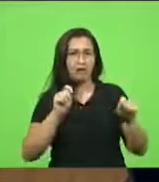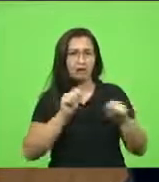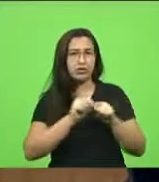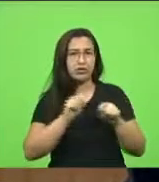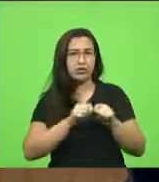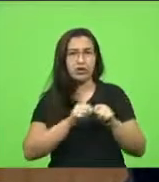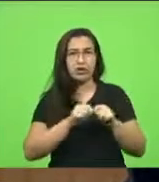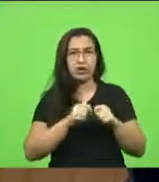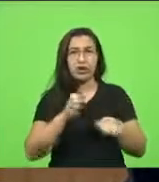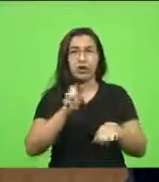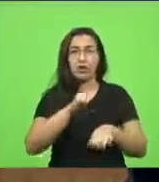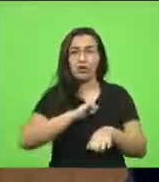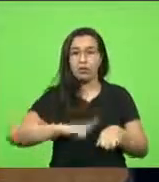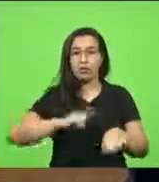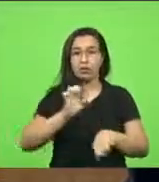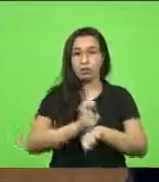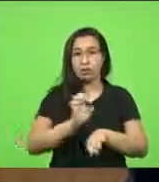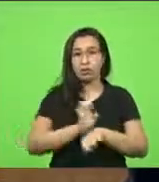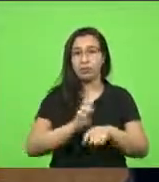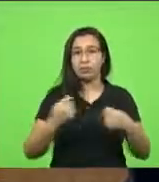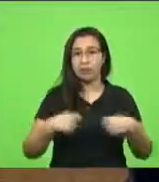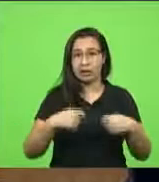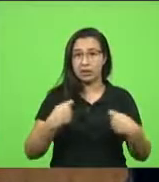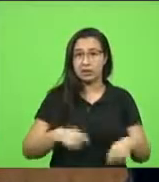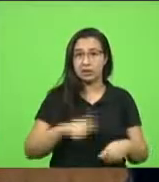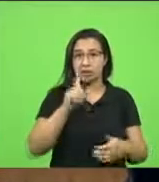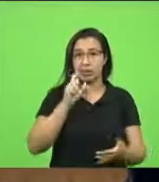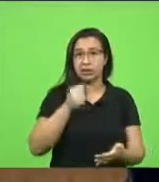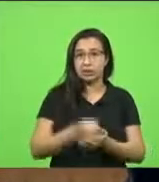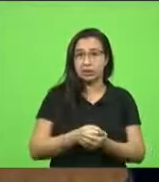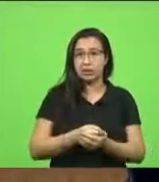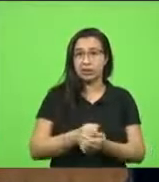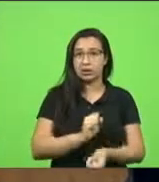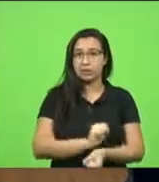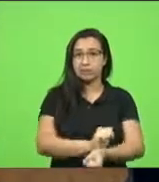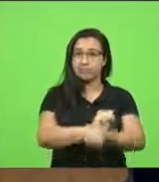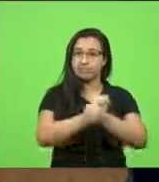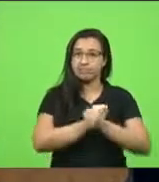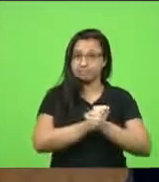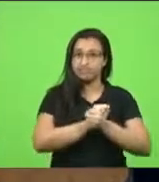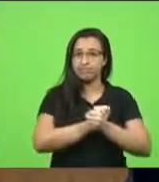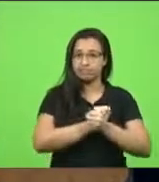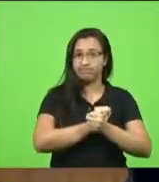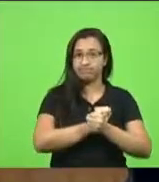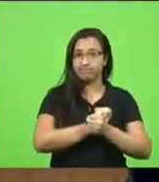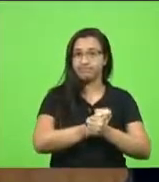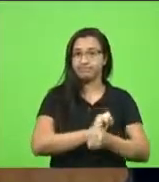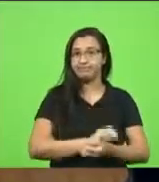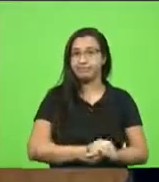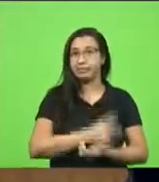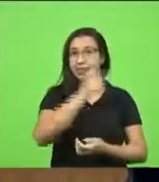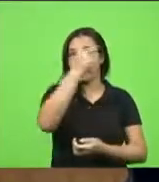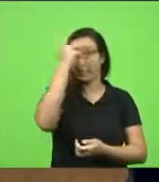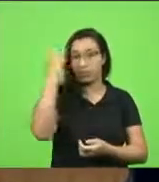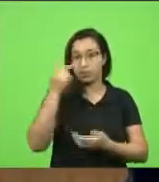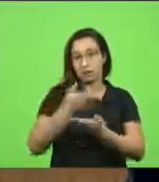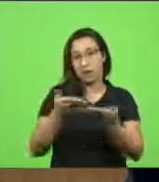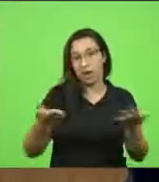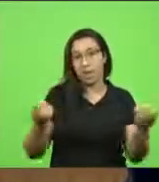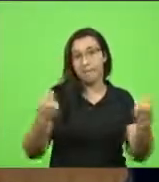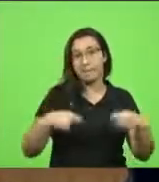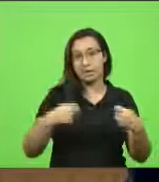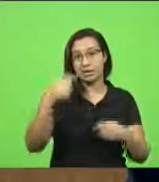Estado tem que tomar uma atitude mais dura e dizer, tem que segurar o contágio. E aí, é claro, as pessoas precisam ter consciência.